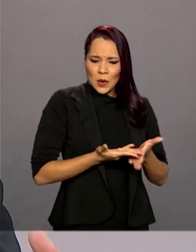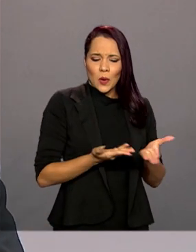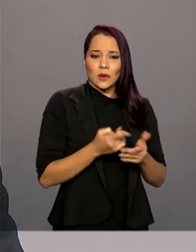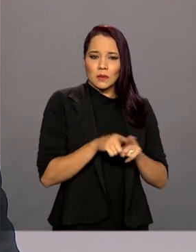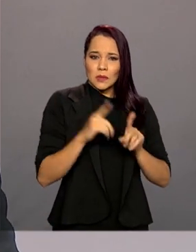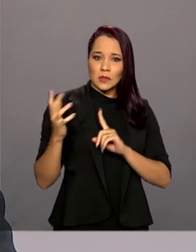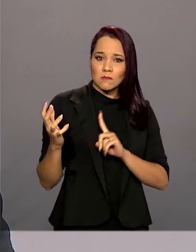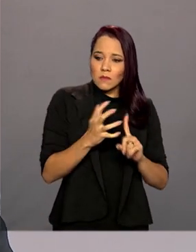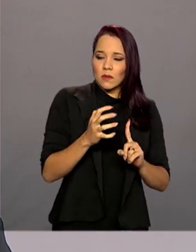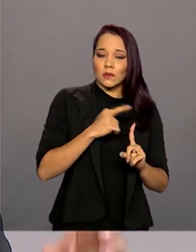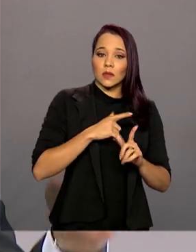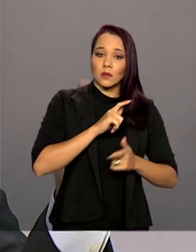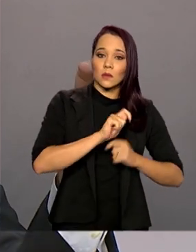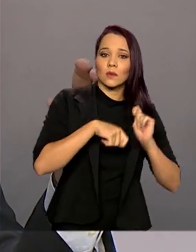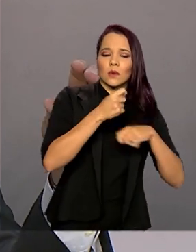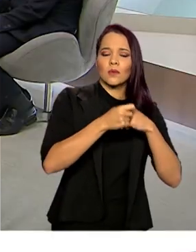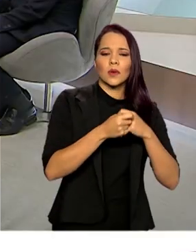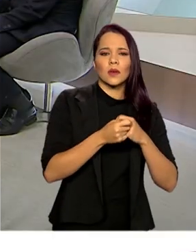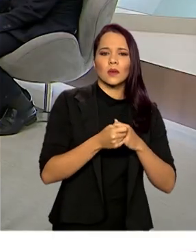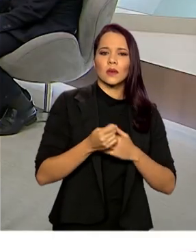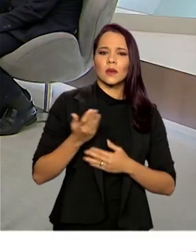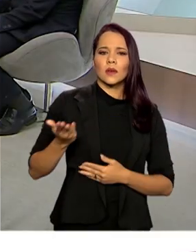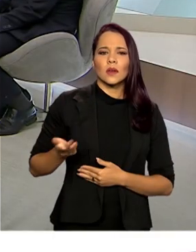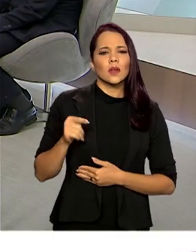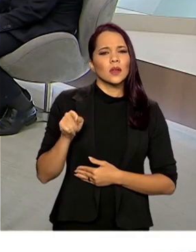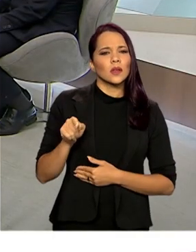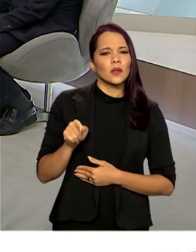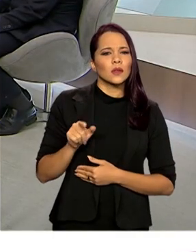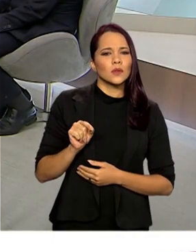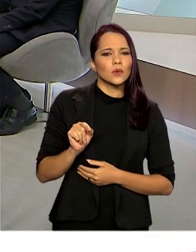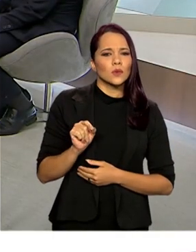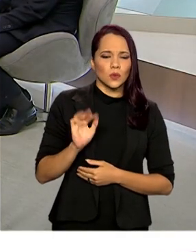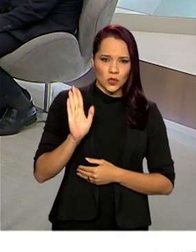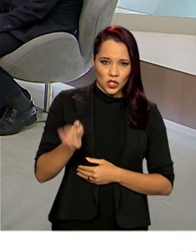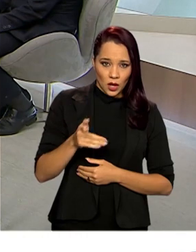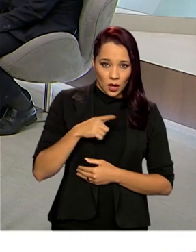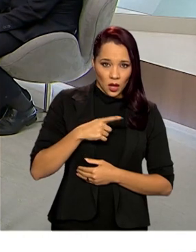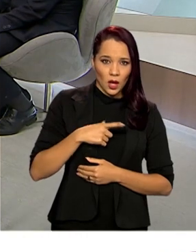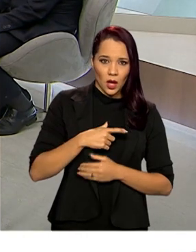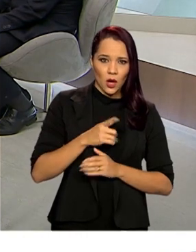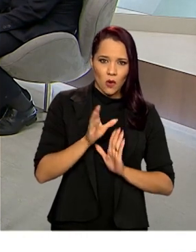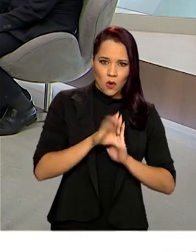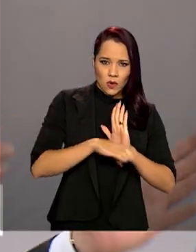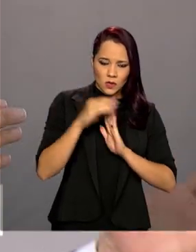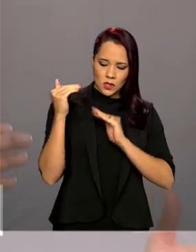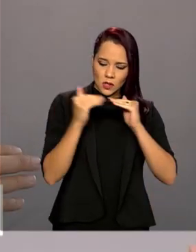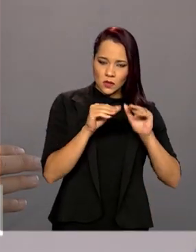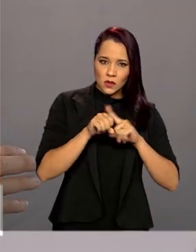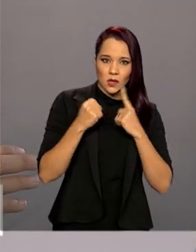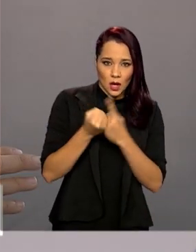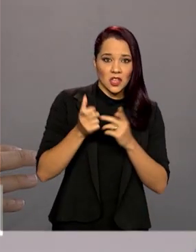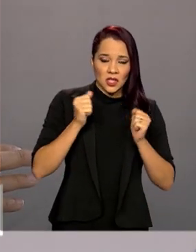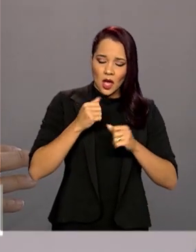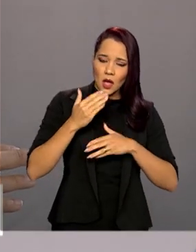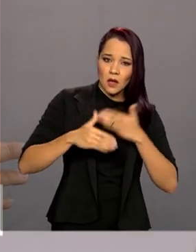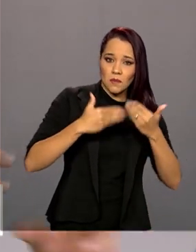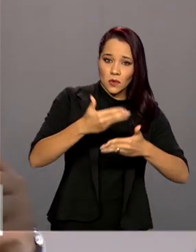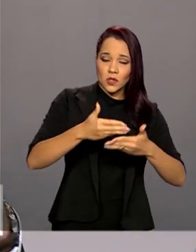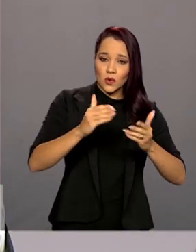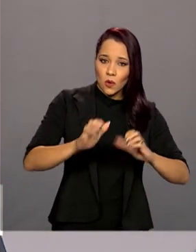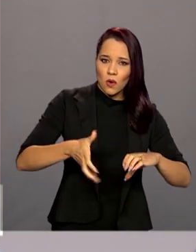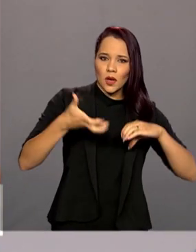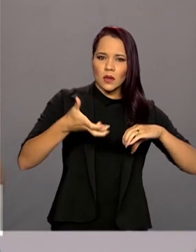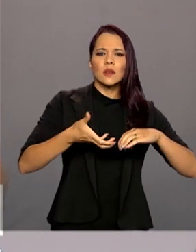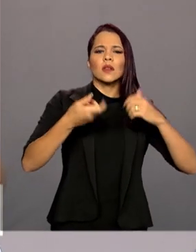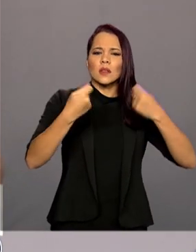impactos que ela tem na economia, isso, de uma certa forma, já é um consenso na sociedade e pode repercutir no Congresso Nacional da